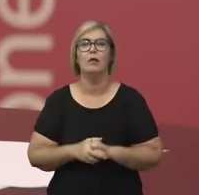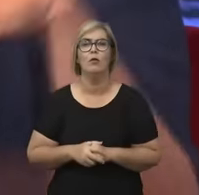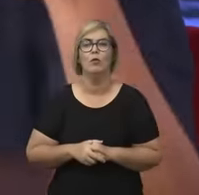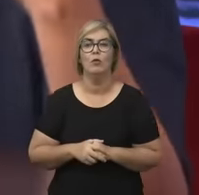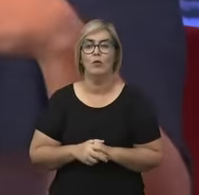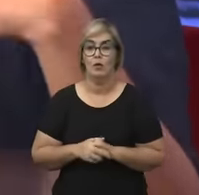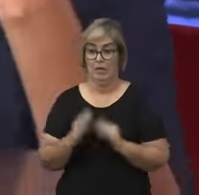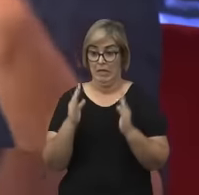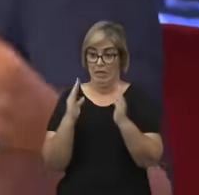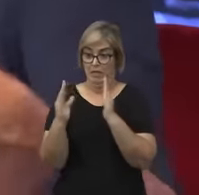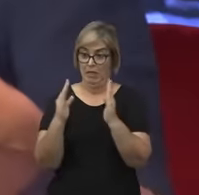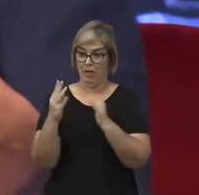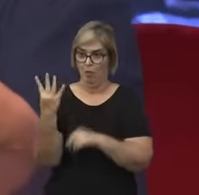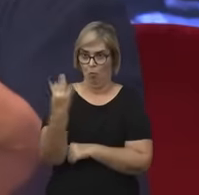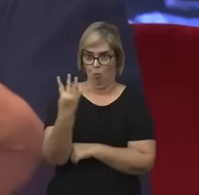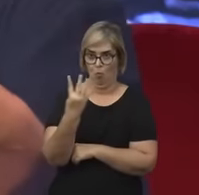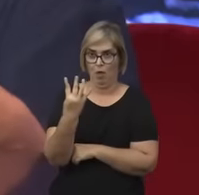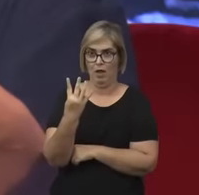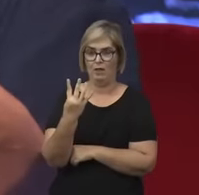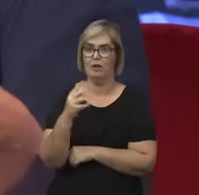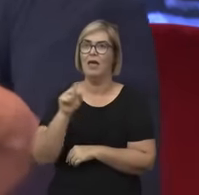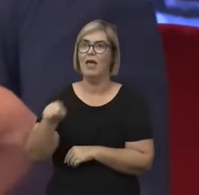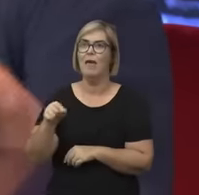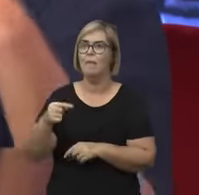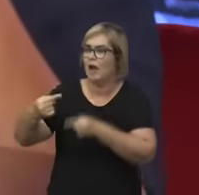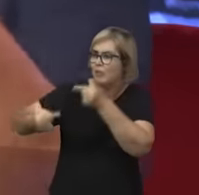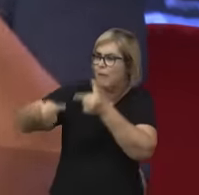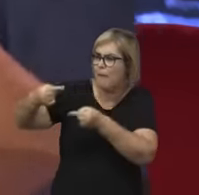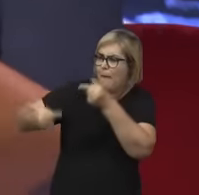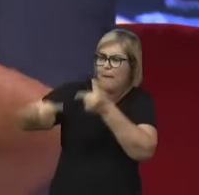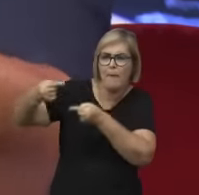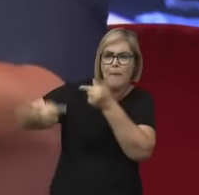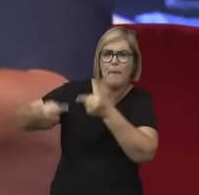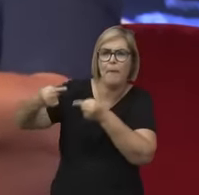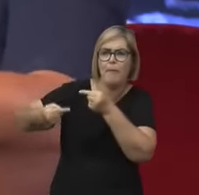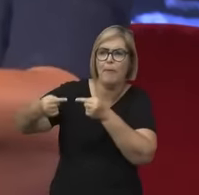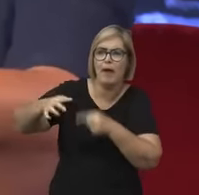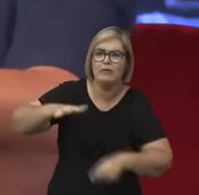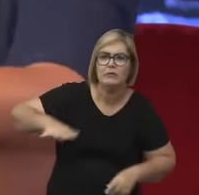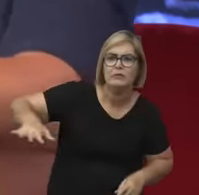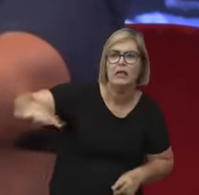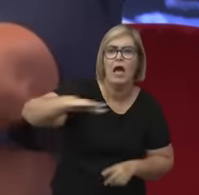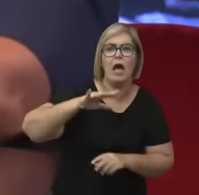como um grande catalisador da discussão, né? Como um grande fomentador, porque